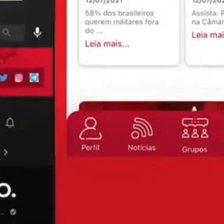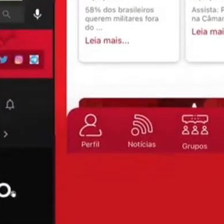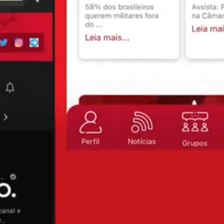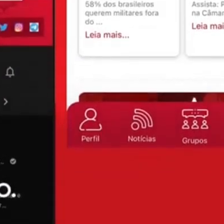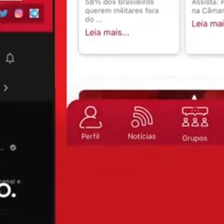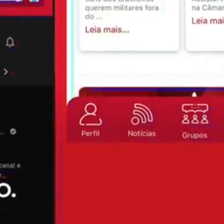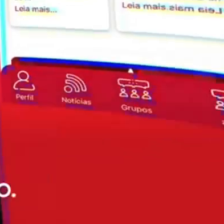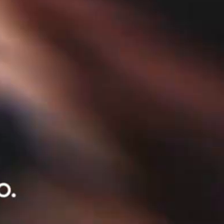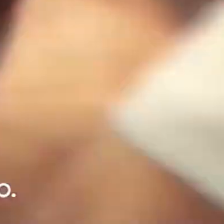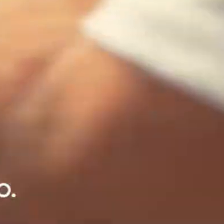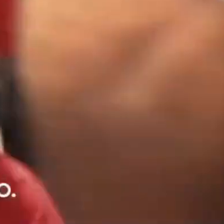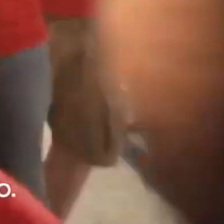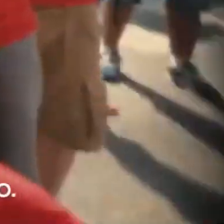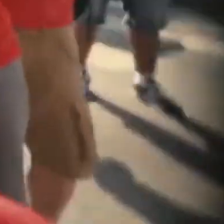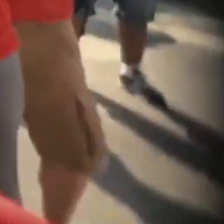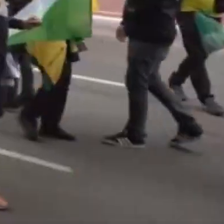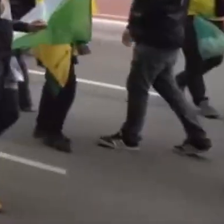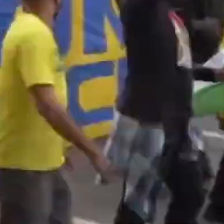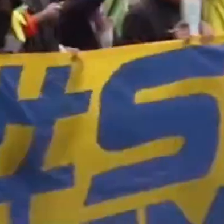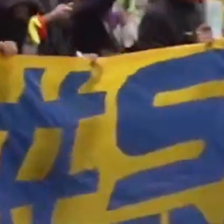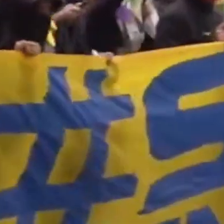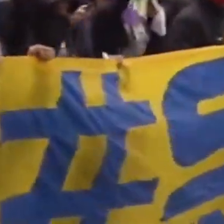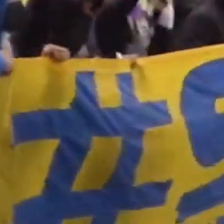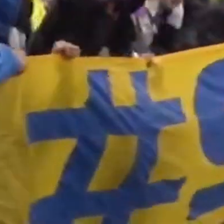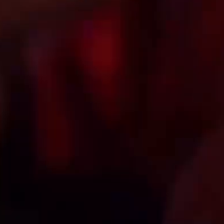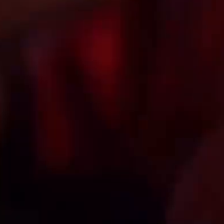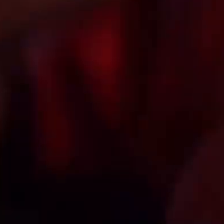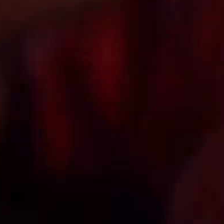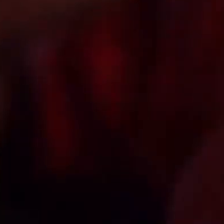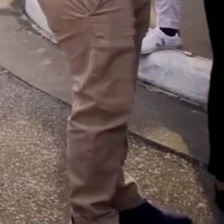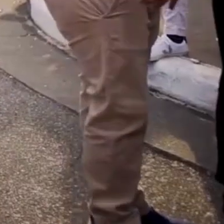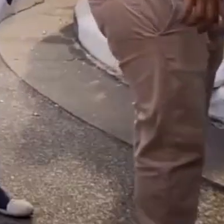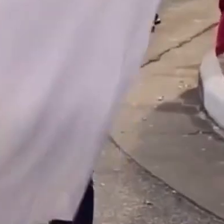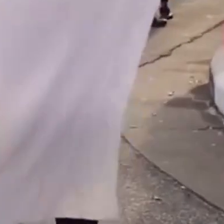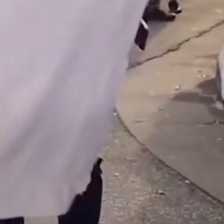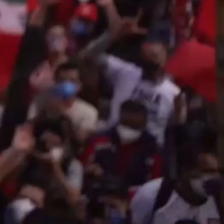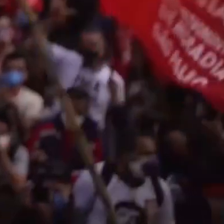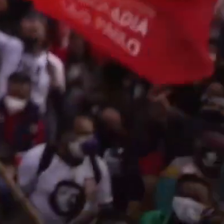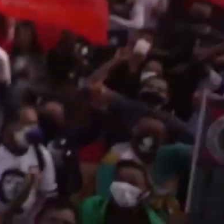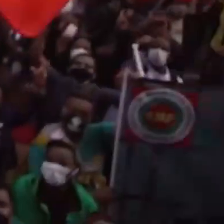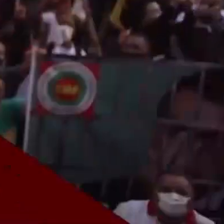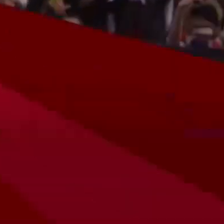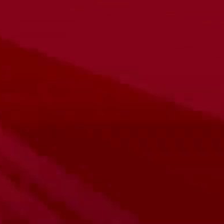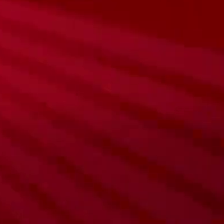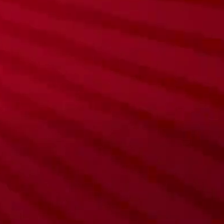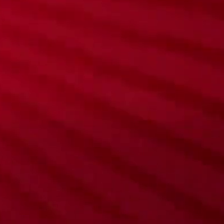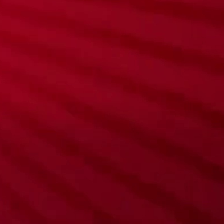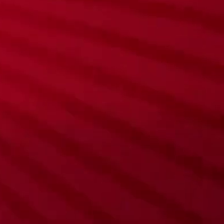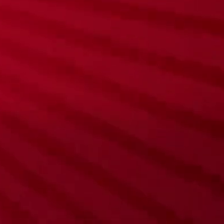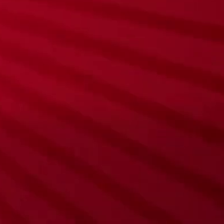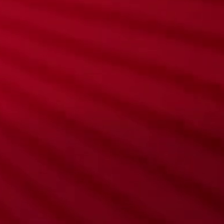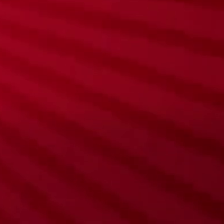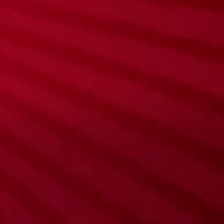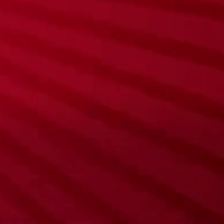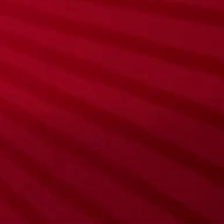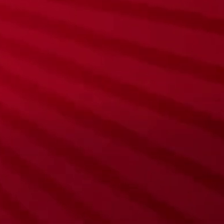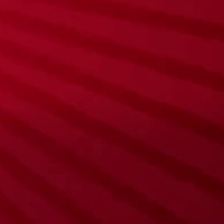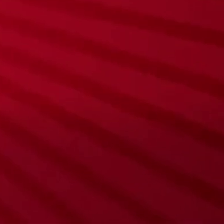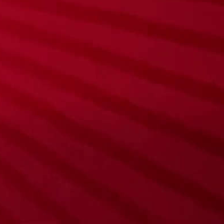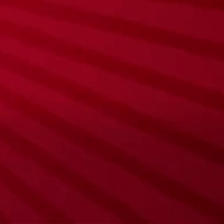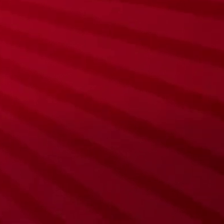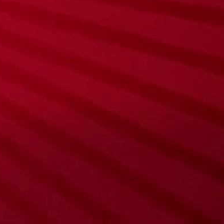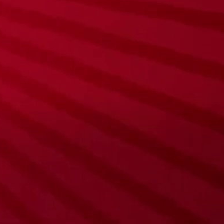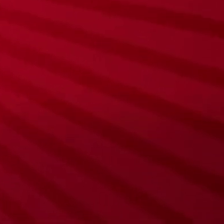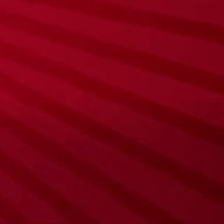segue, conheça a nossa comunicação. Divulgue. E fique por dentro das novidades do nosso PT. Partido dos